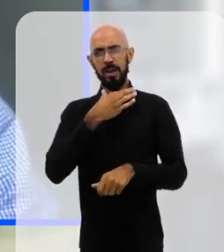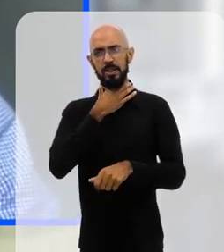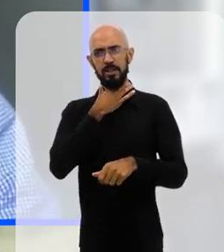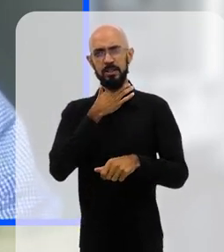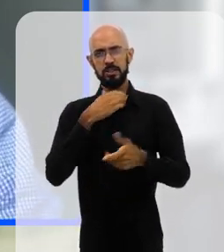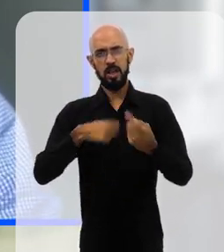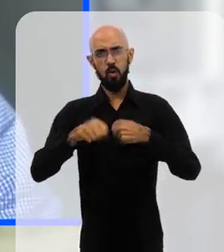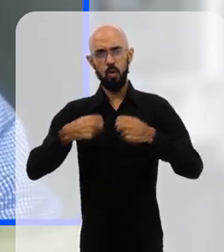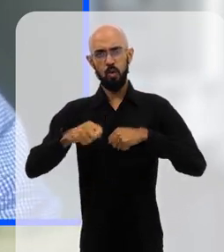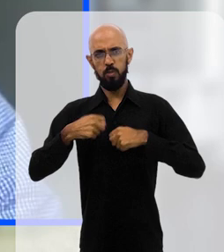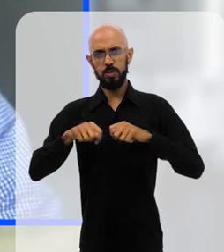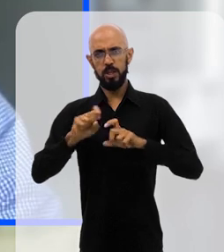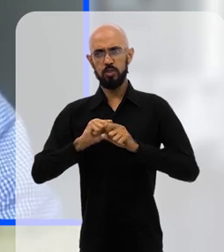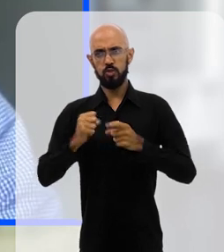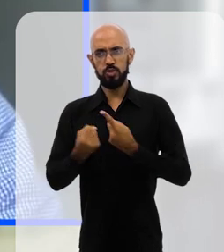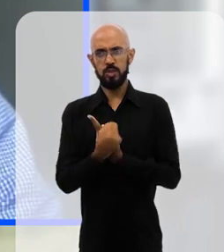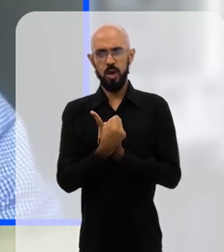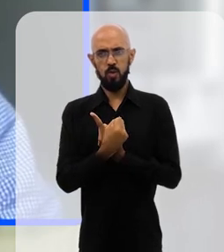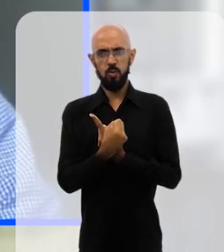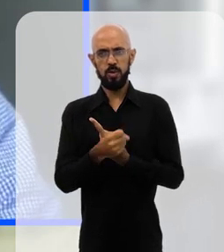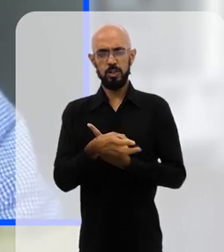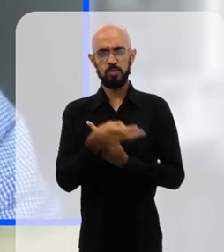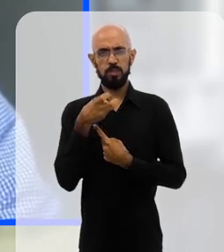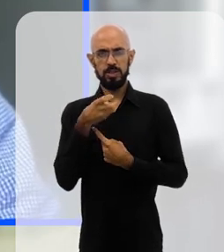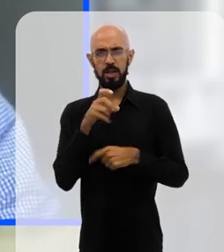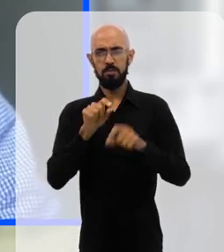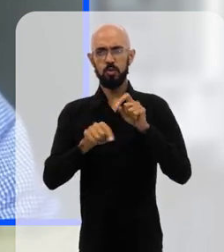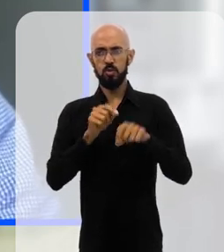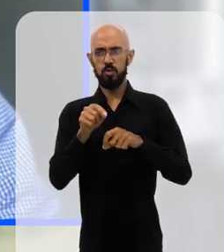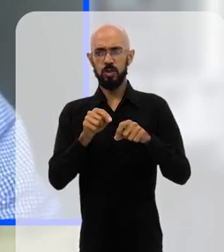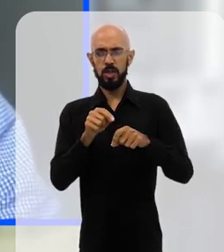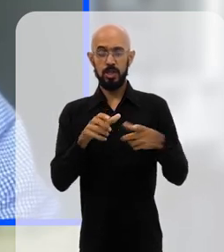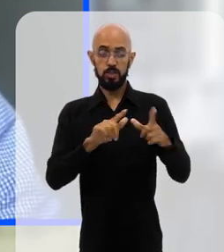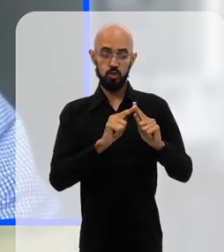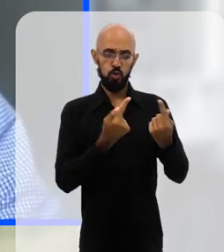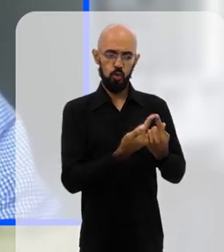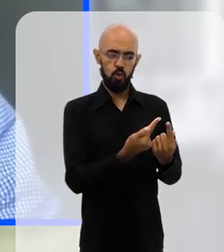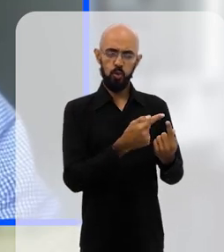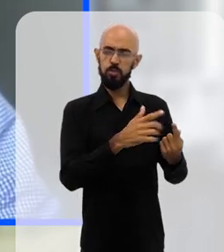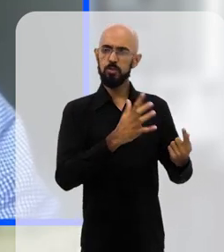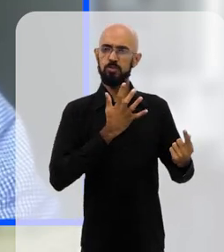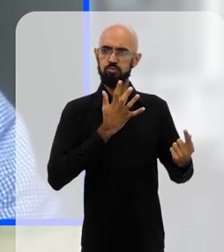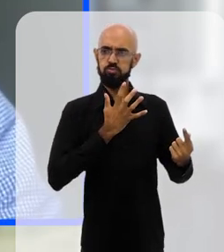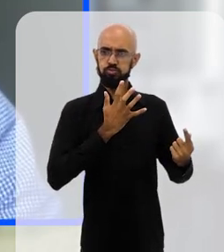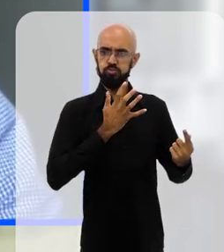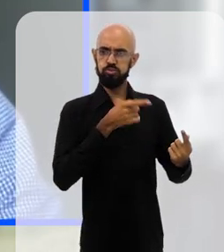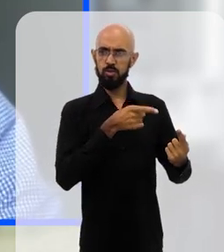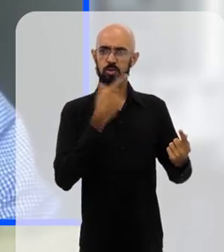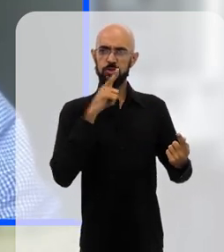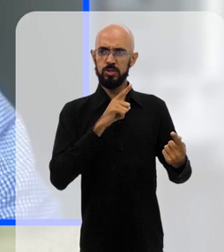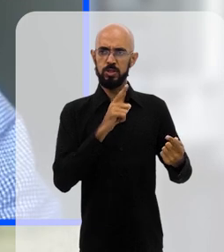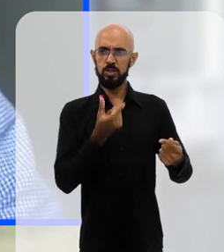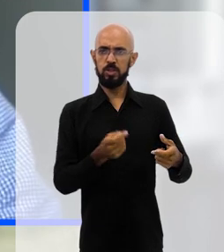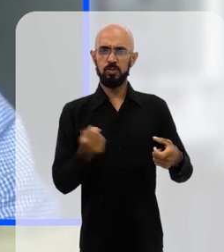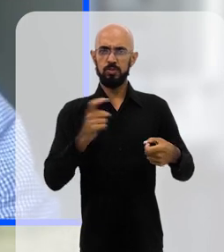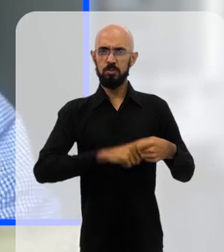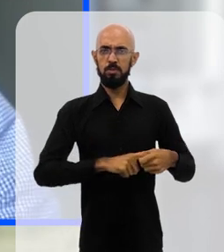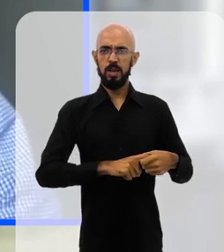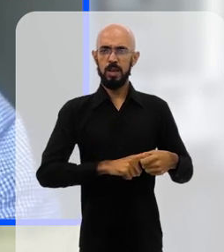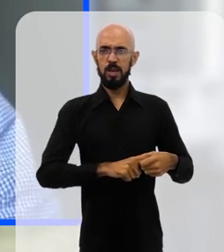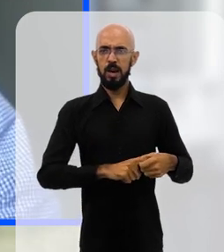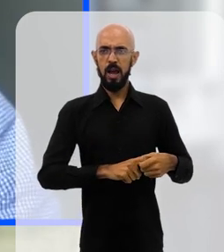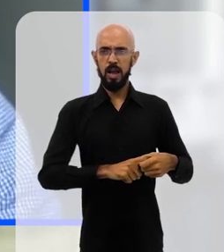social, a gente viu que esse grupo dos super privilegiados, eles conseguiram não só se recuperar em um tempo